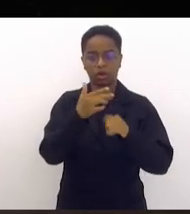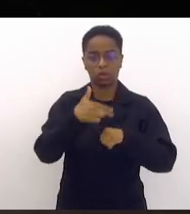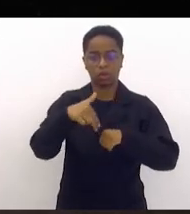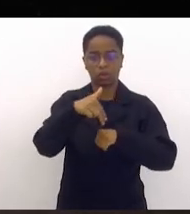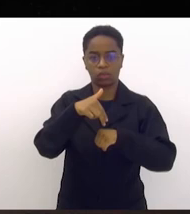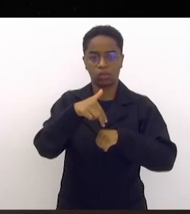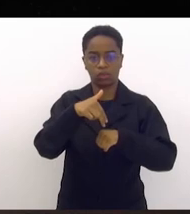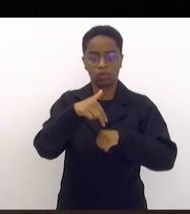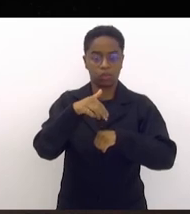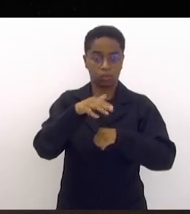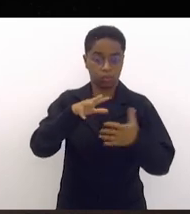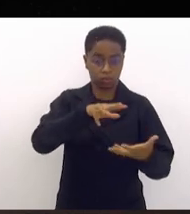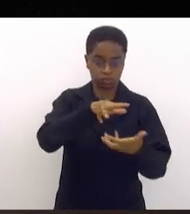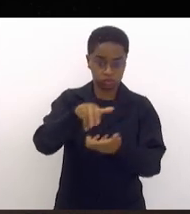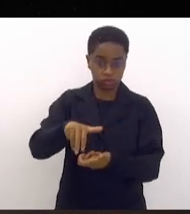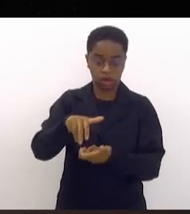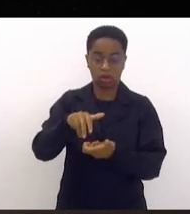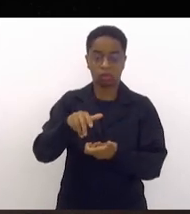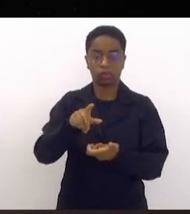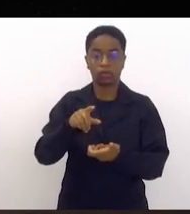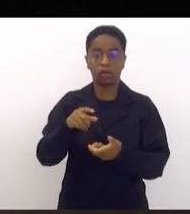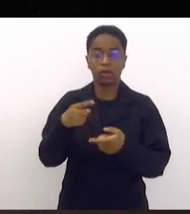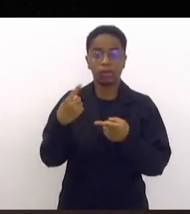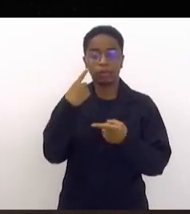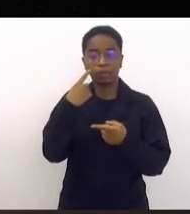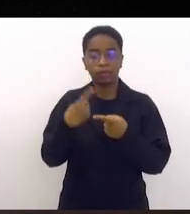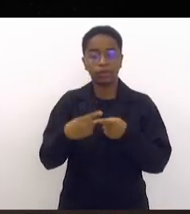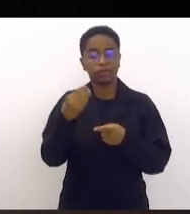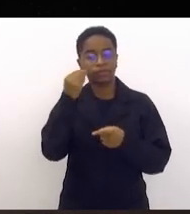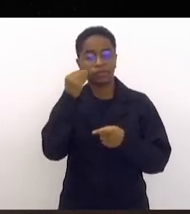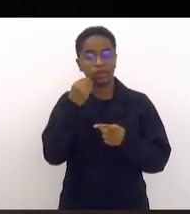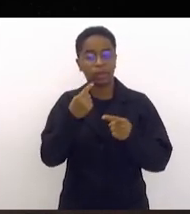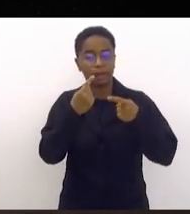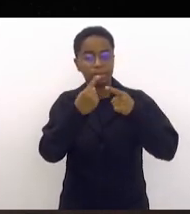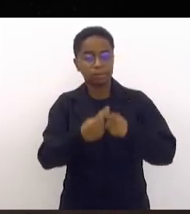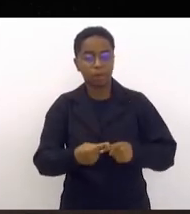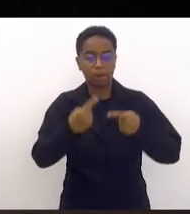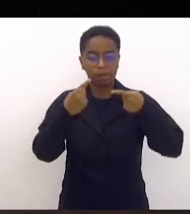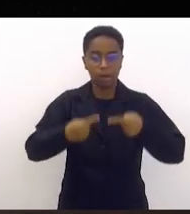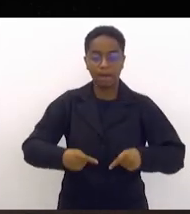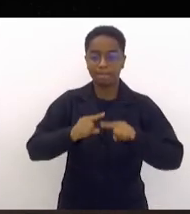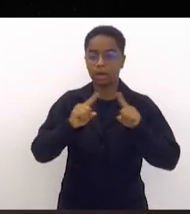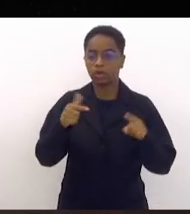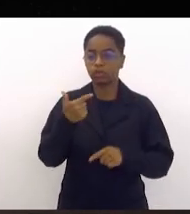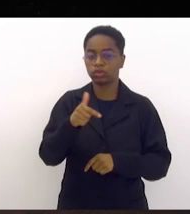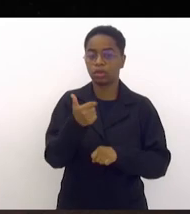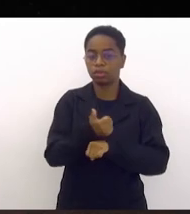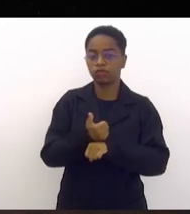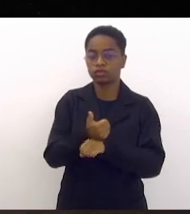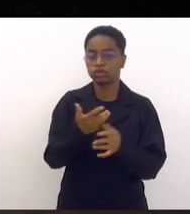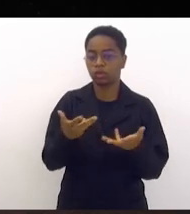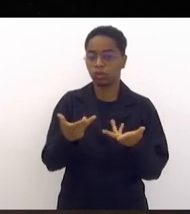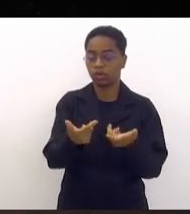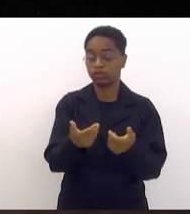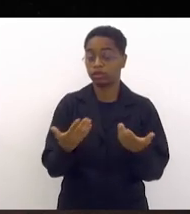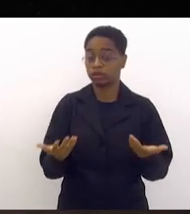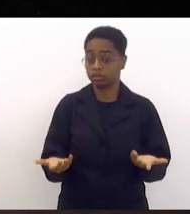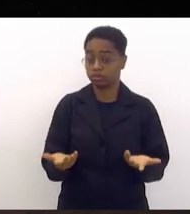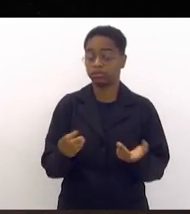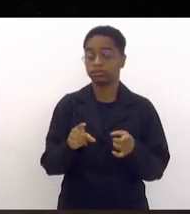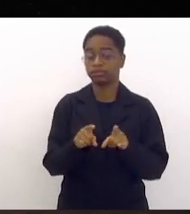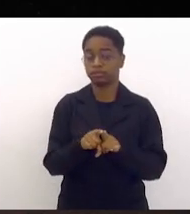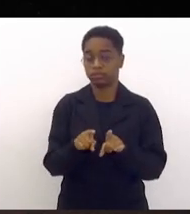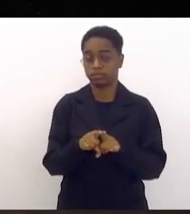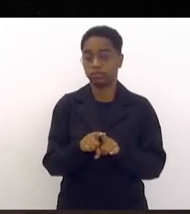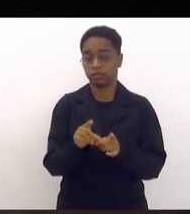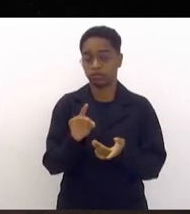internacionais dos nossos estaleiros para ganhar competitividade e não ter mão de obra qualificada. Então, isso também é